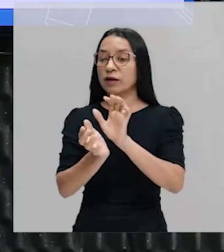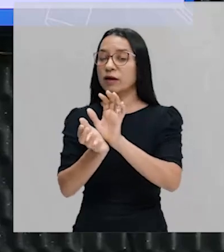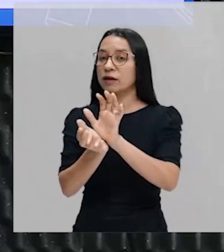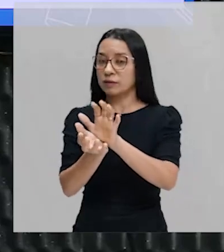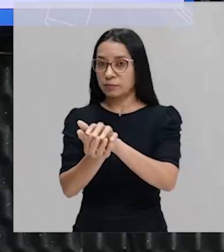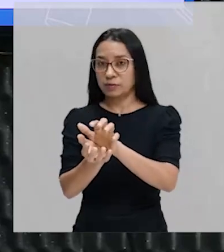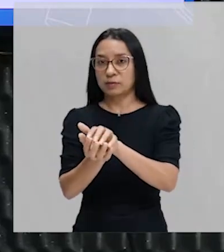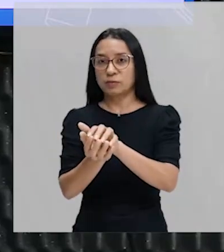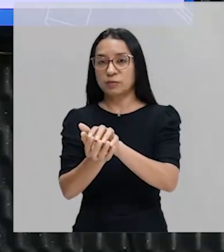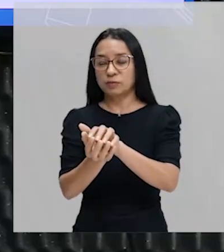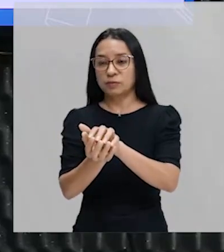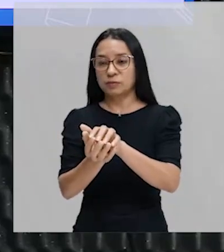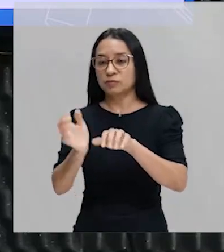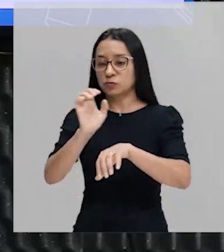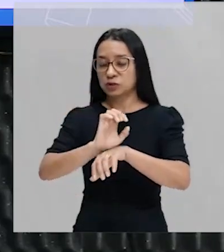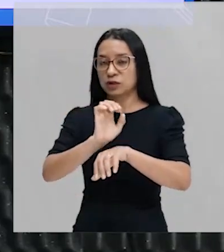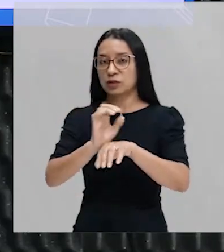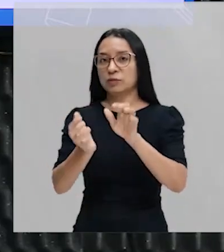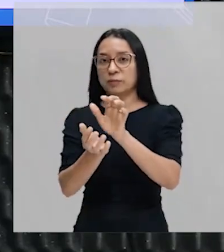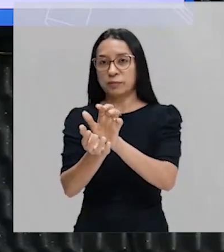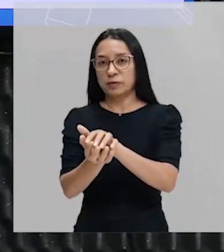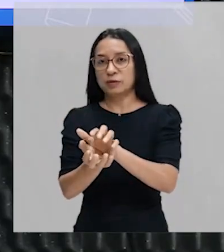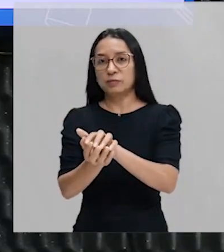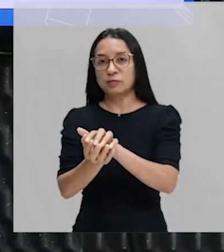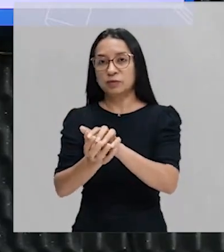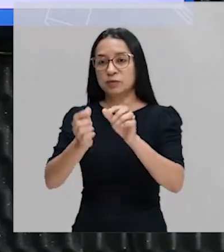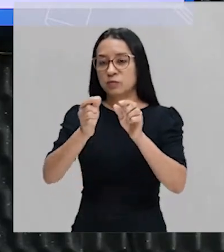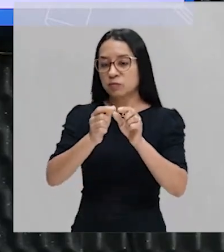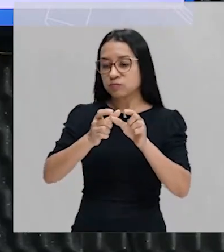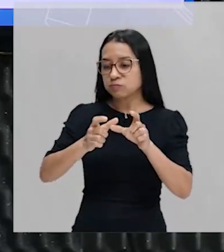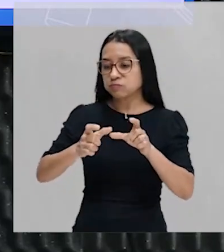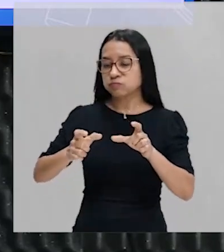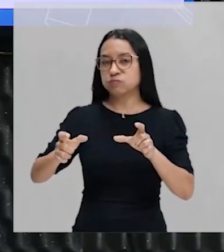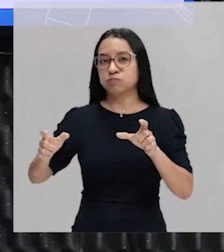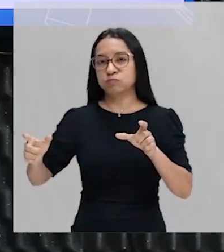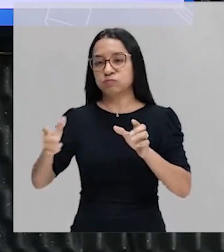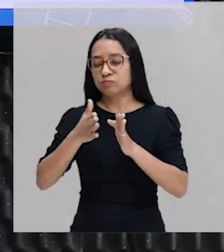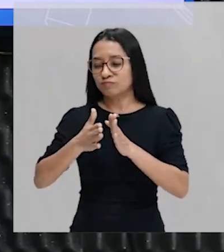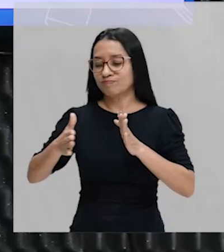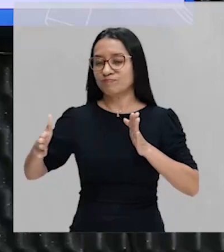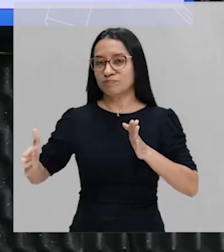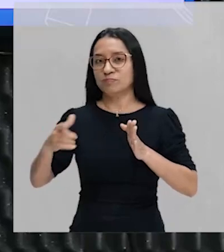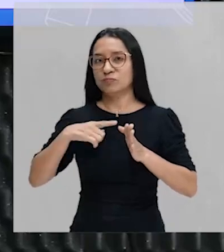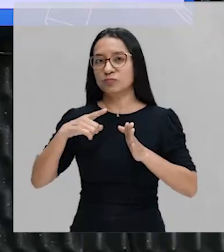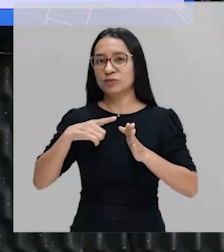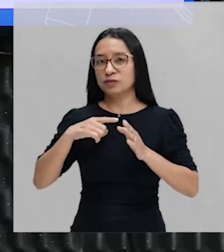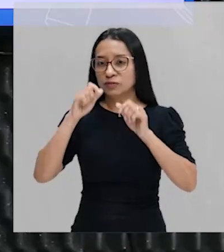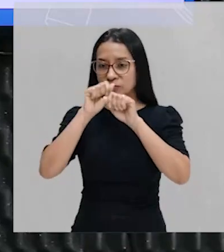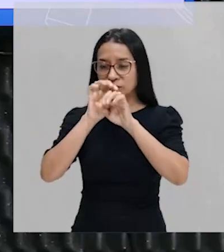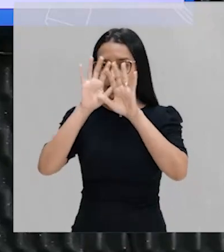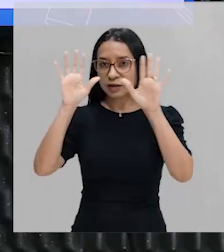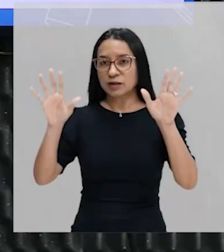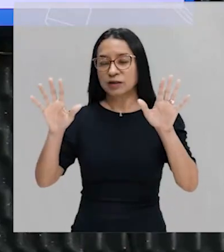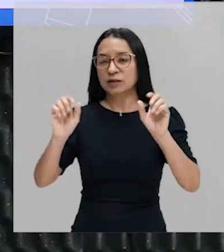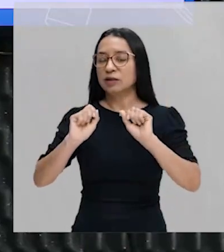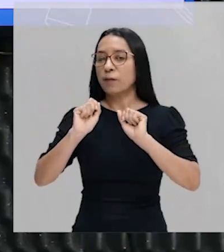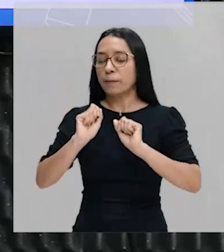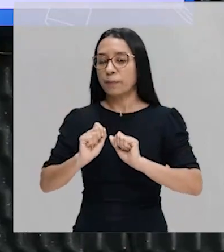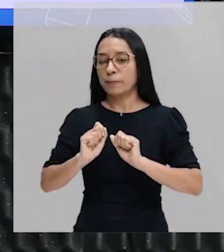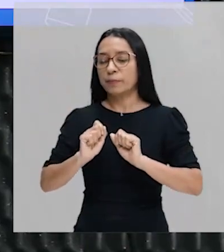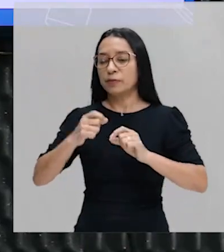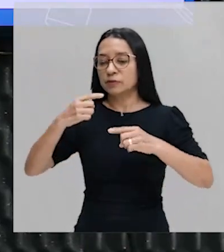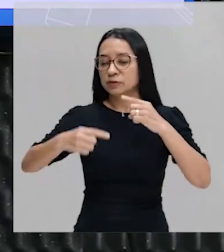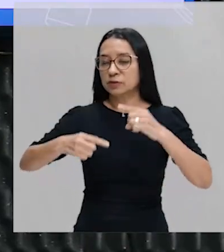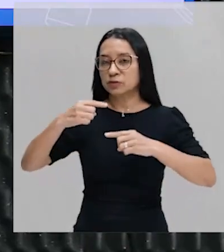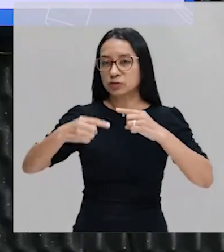porque foi onde ela foi mais duradoura, e teve mais evidências para que a gente possa fazer uma discussão mais